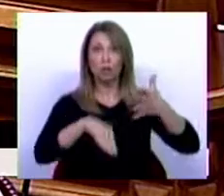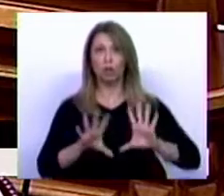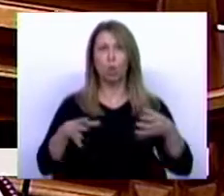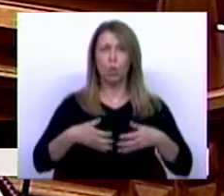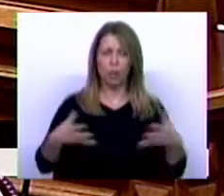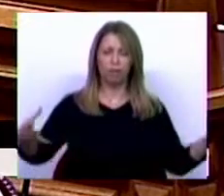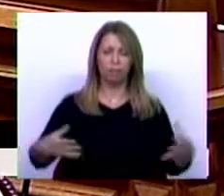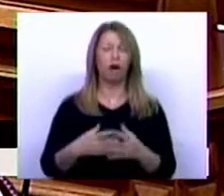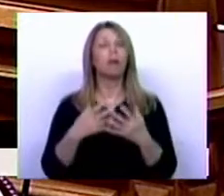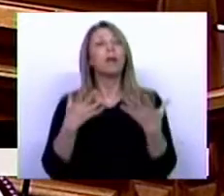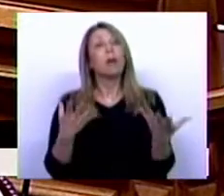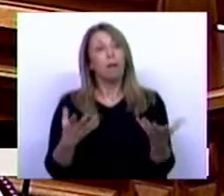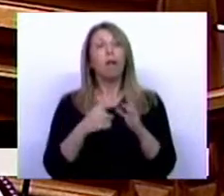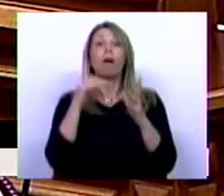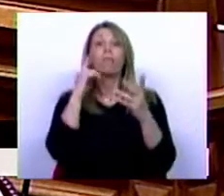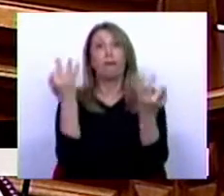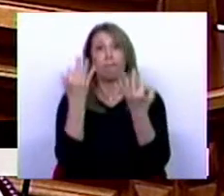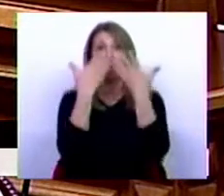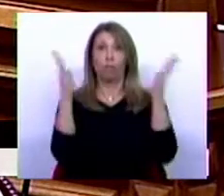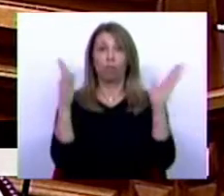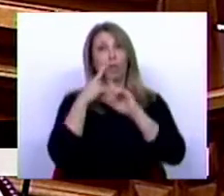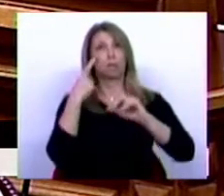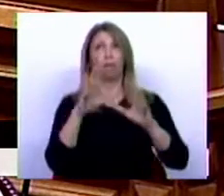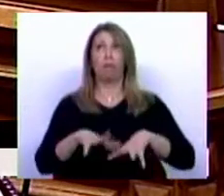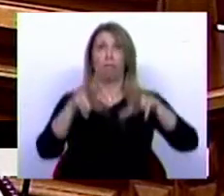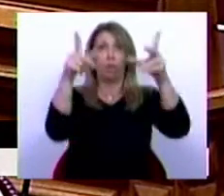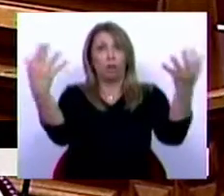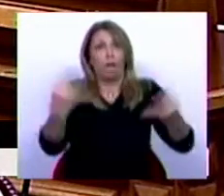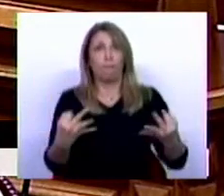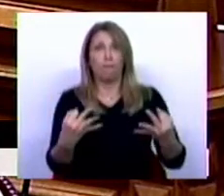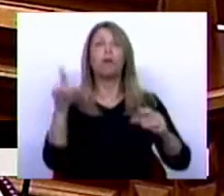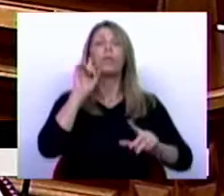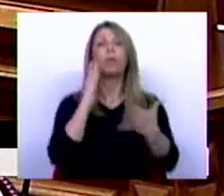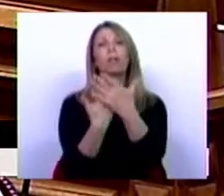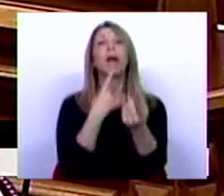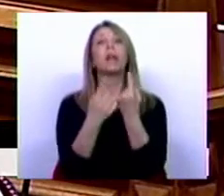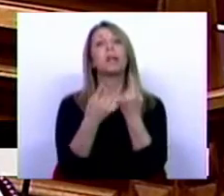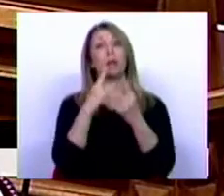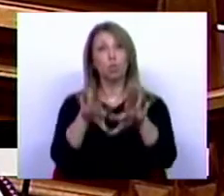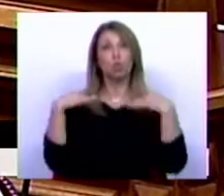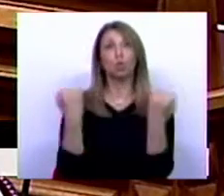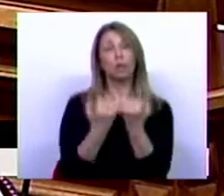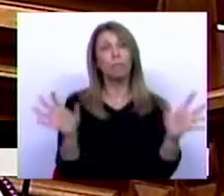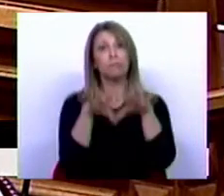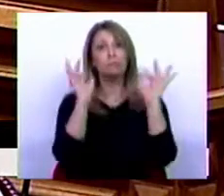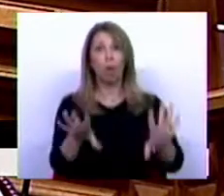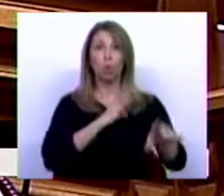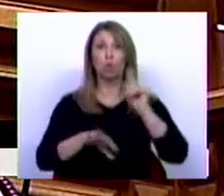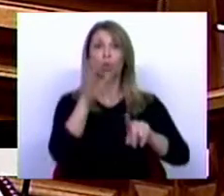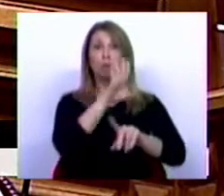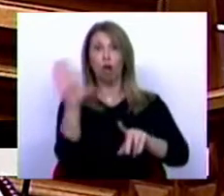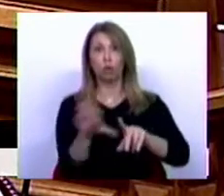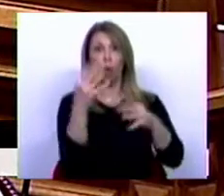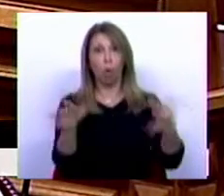central em democracias maduras, democracias que valorizam o diálogo social, mas nunca esquecendo, como fez agora na sua intervenção o Deputado João Almeida, que esta